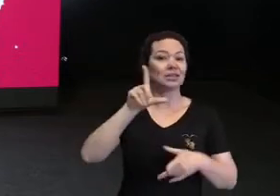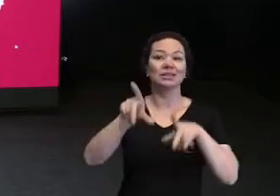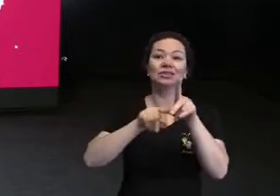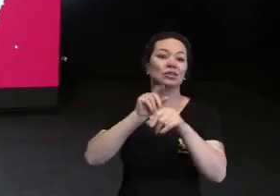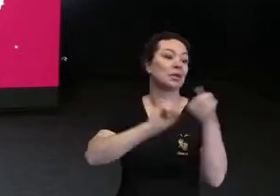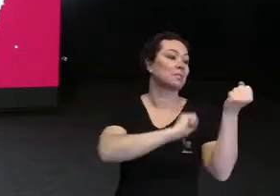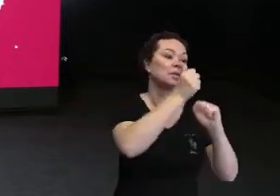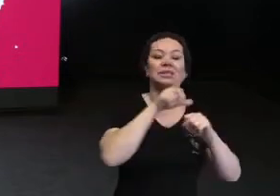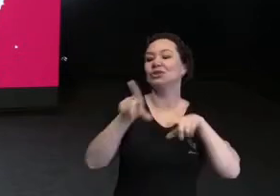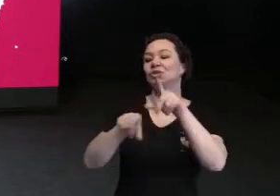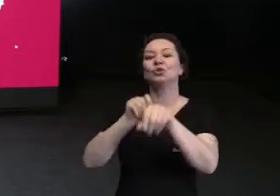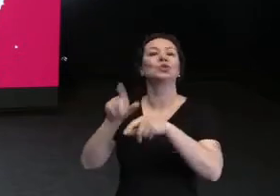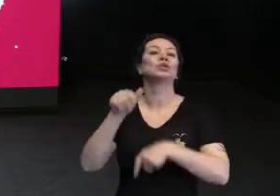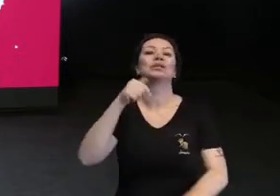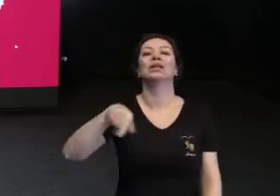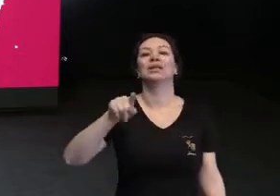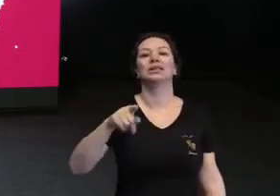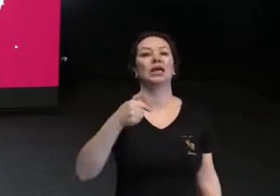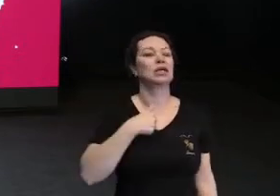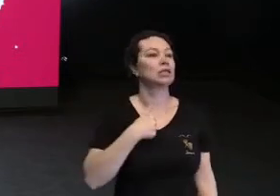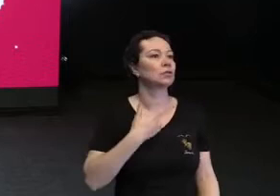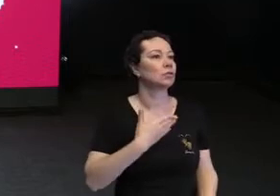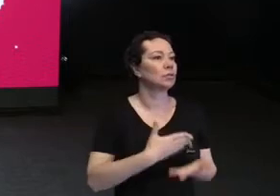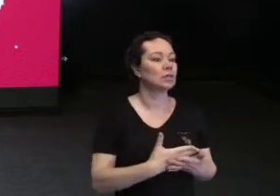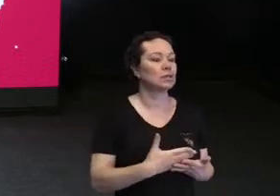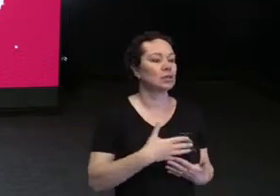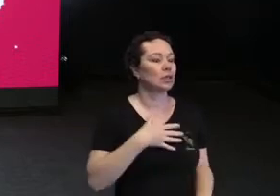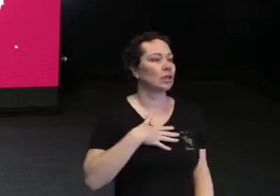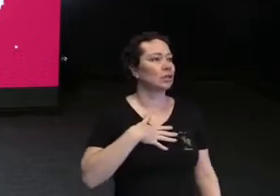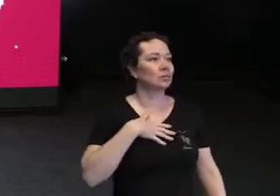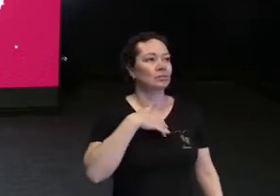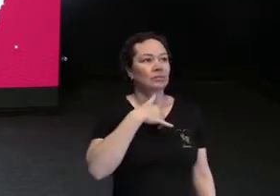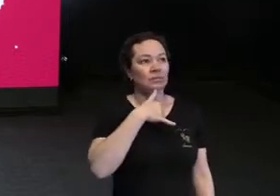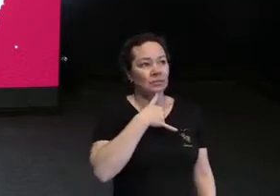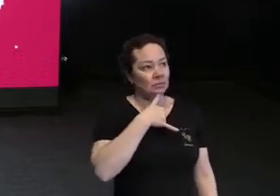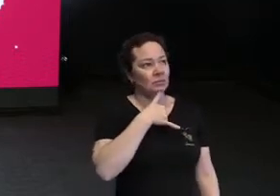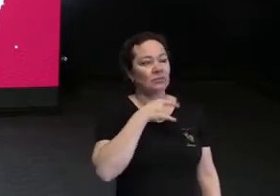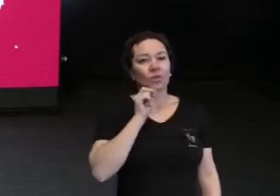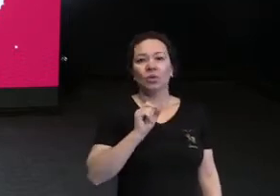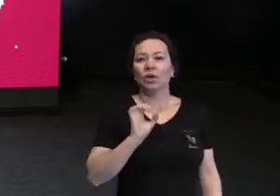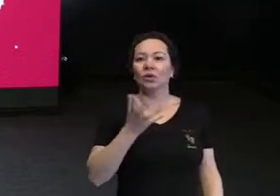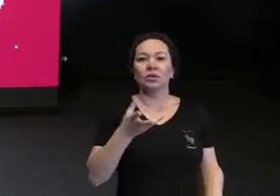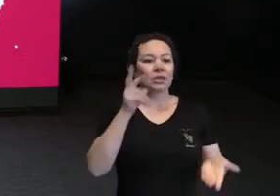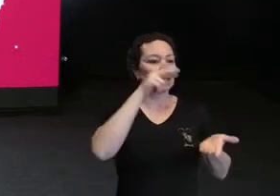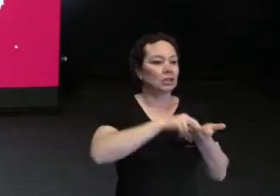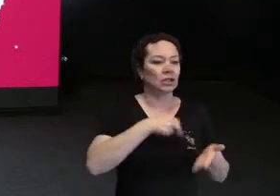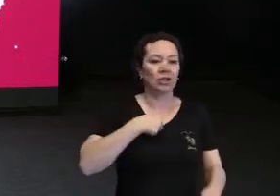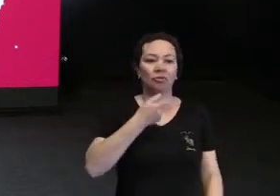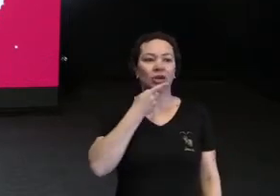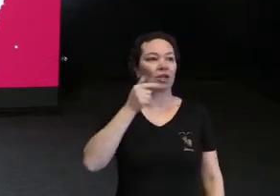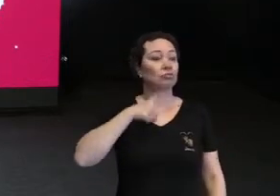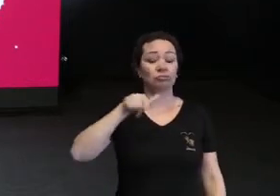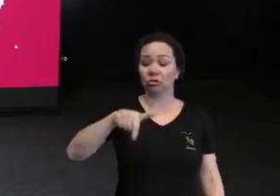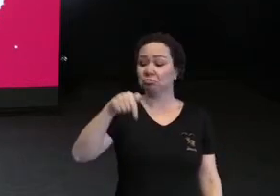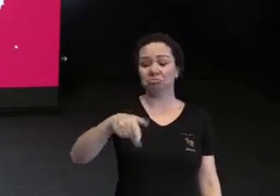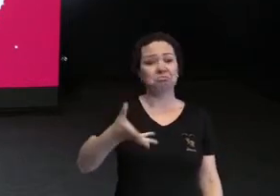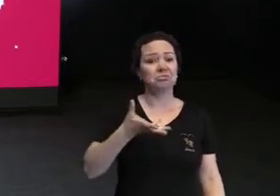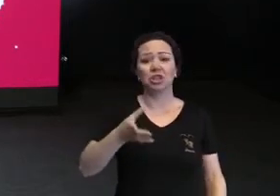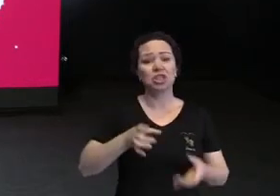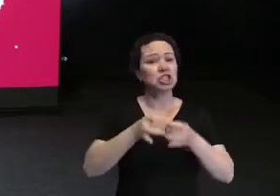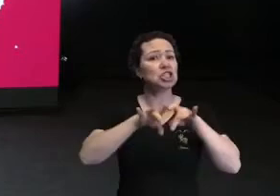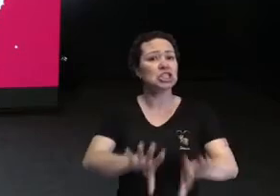aquilo me deixou muito, mas muito triste com a realidade que a gente vivia. Eu falei, cara, não quero ficar aqui também. E aí,